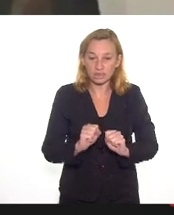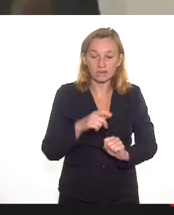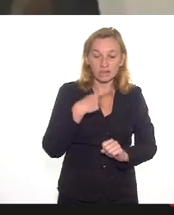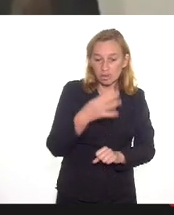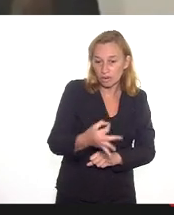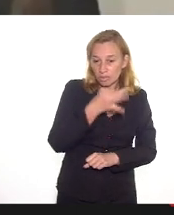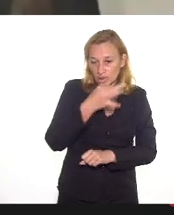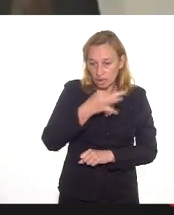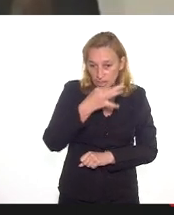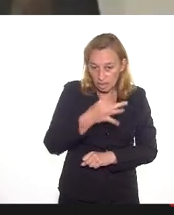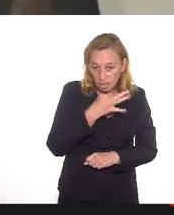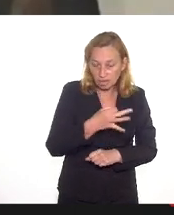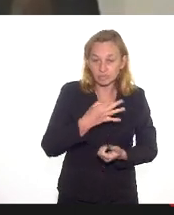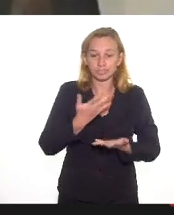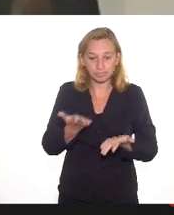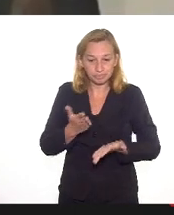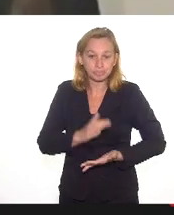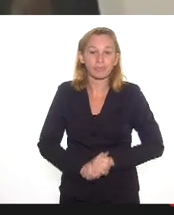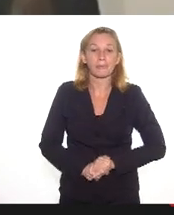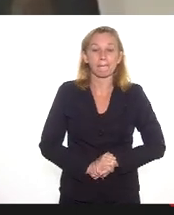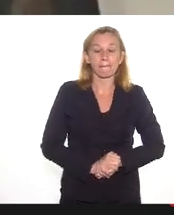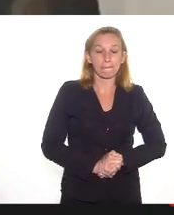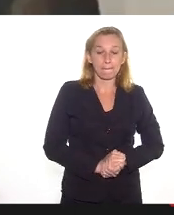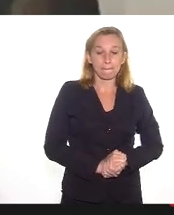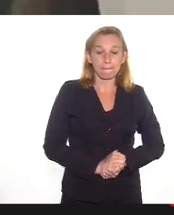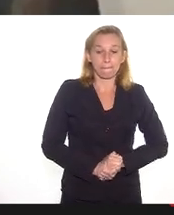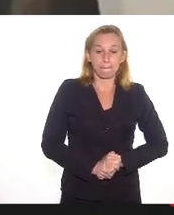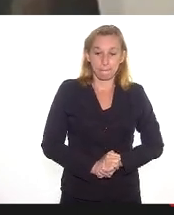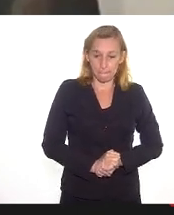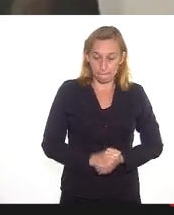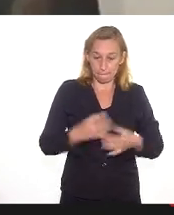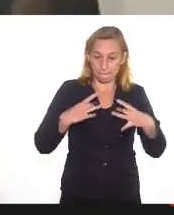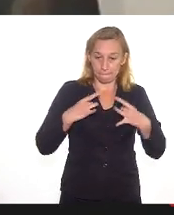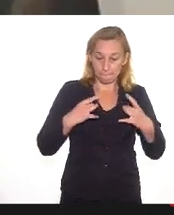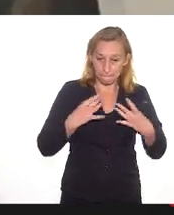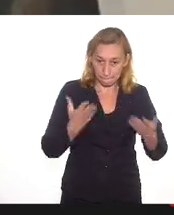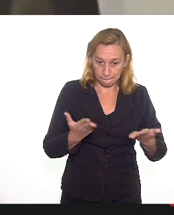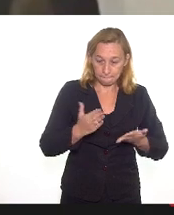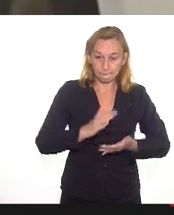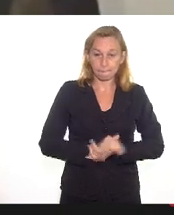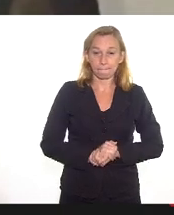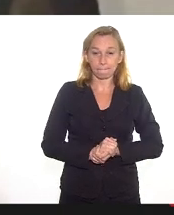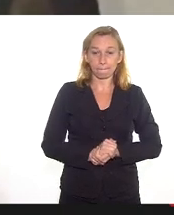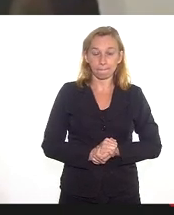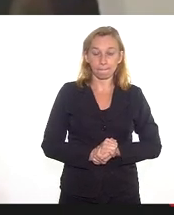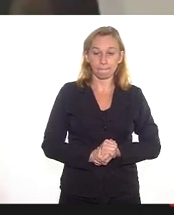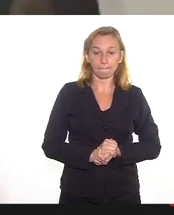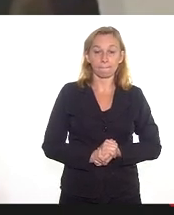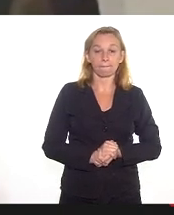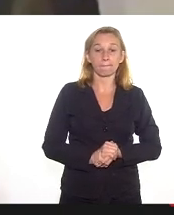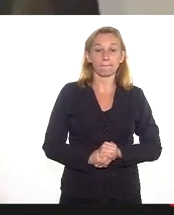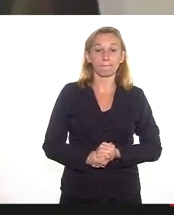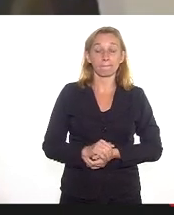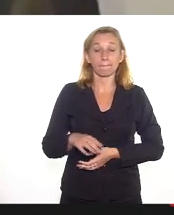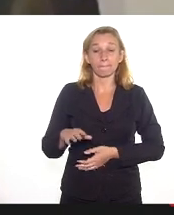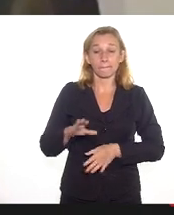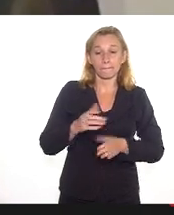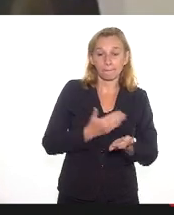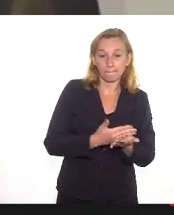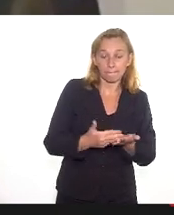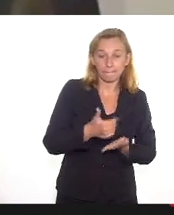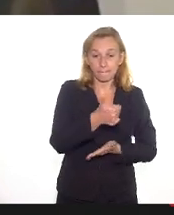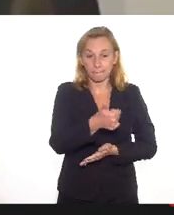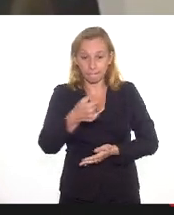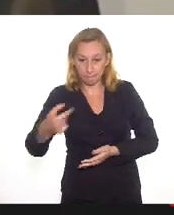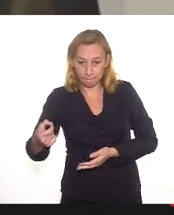opiniões e fazerem seus questionamentos e estarei à disposição para isso. No âmbito estadual, no início de 2020,